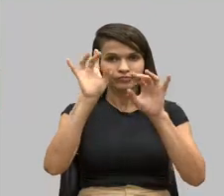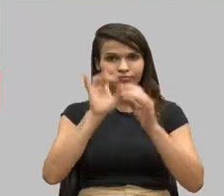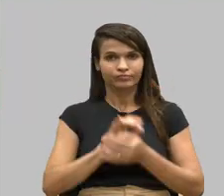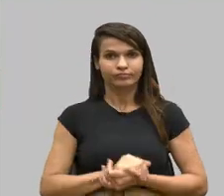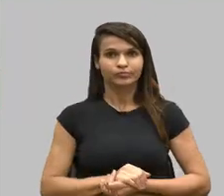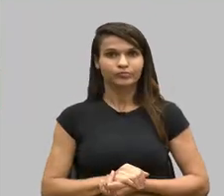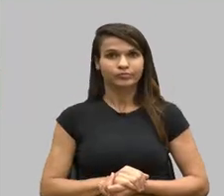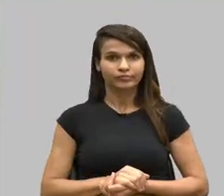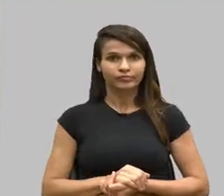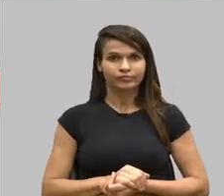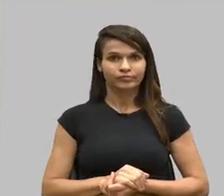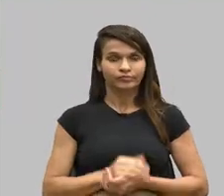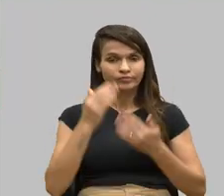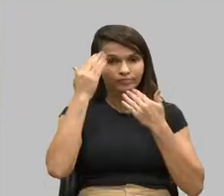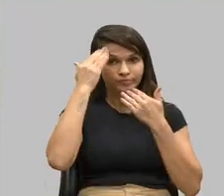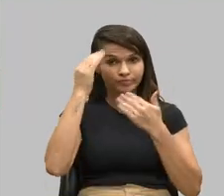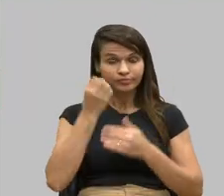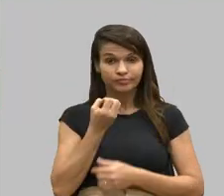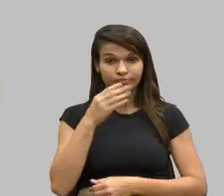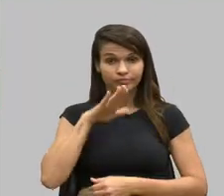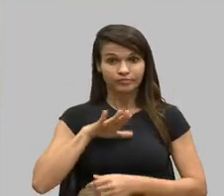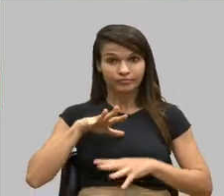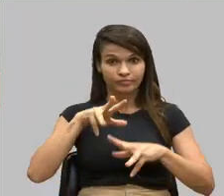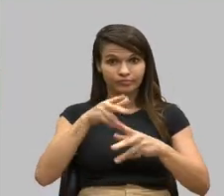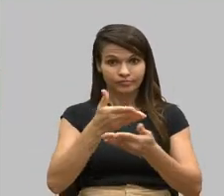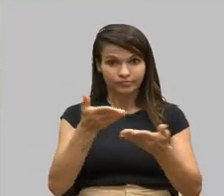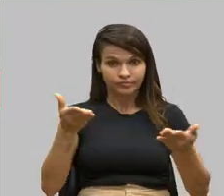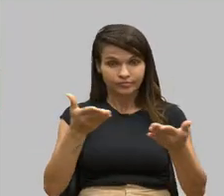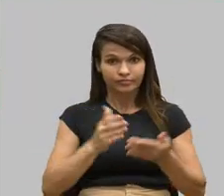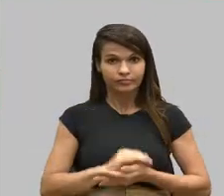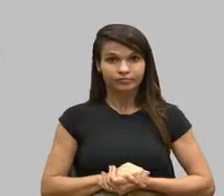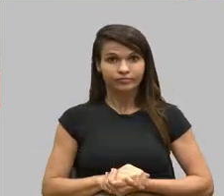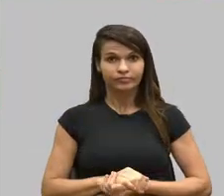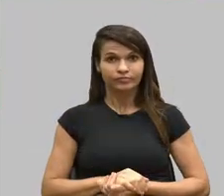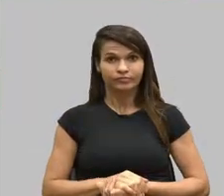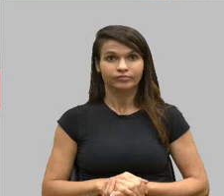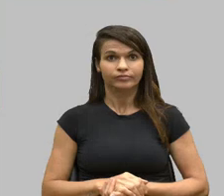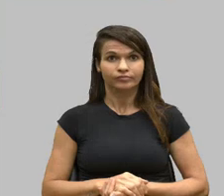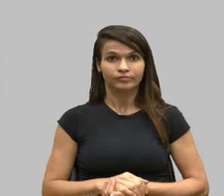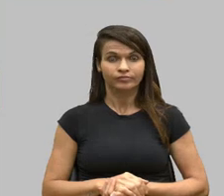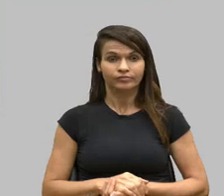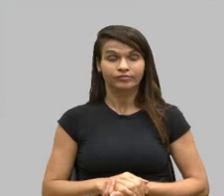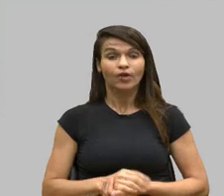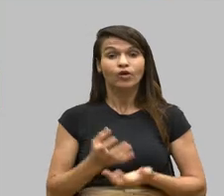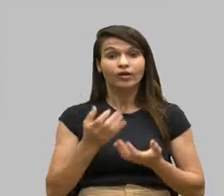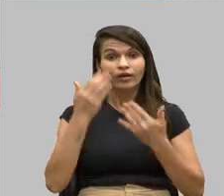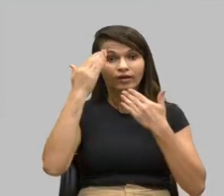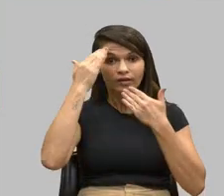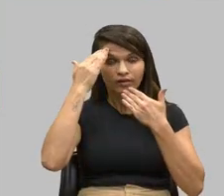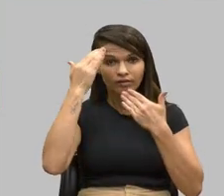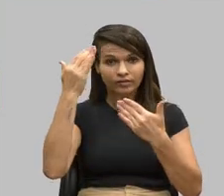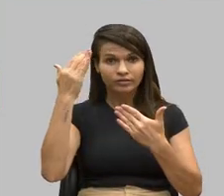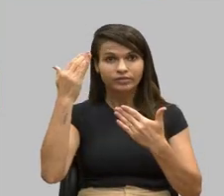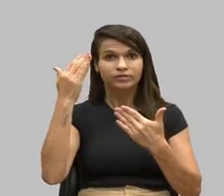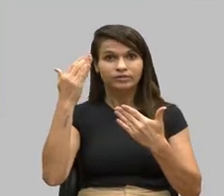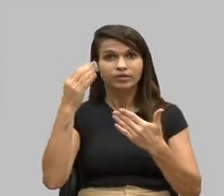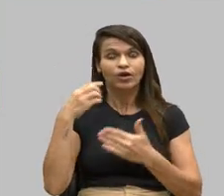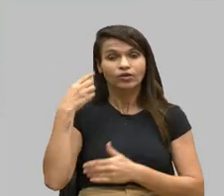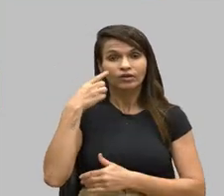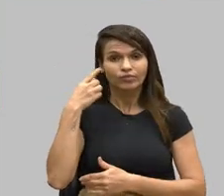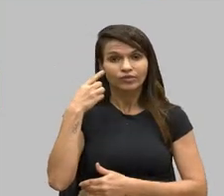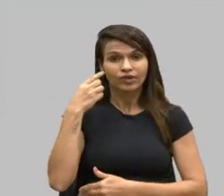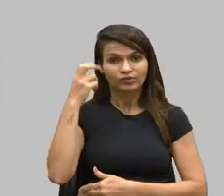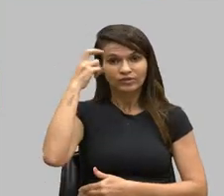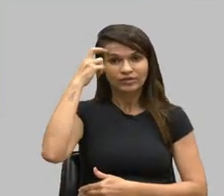Obrigada. Boa tarde a todos. Espera aí. Eu quero agradecer ao deputado Zé Guilherme,